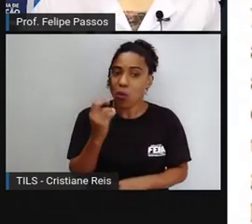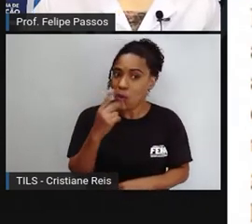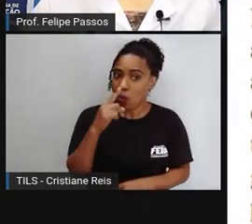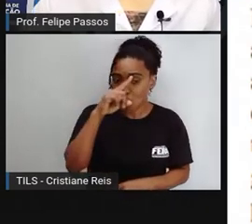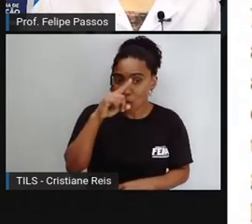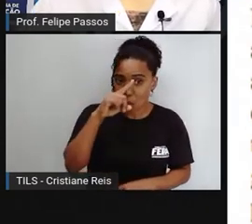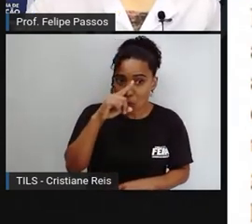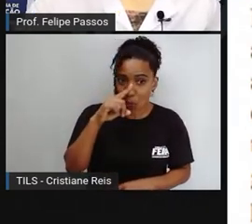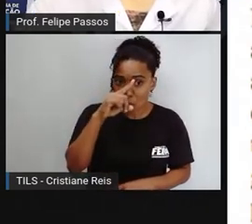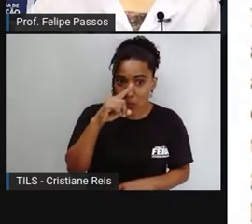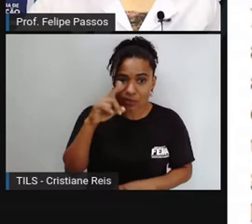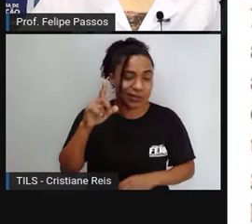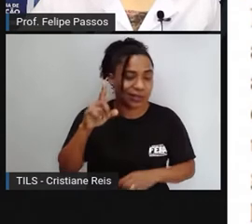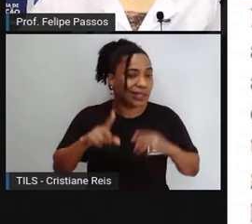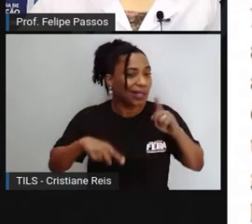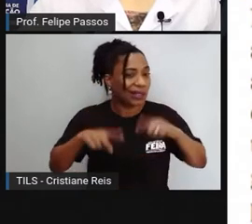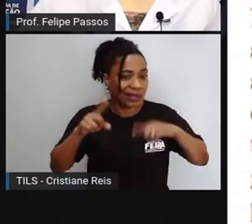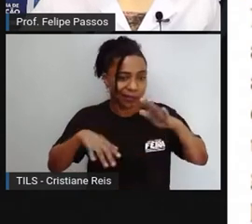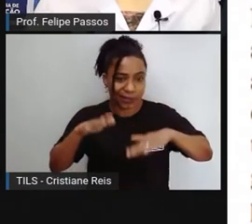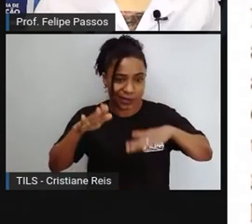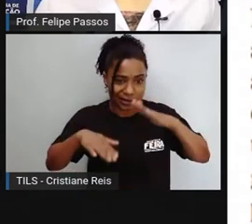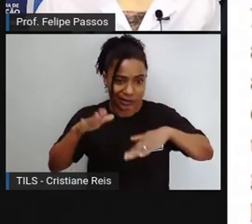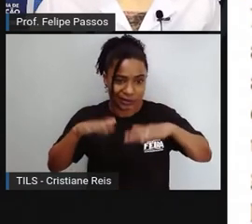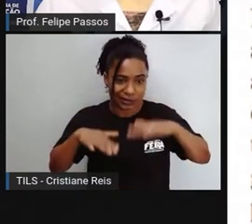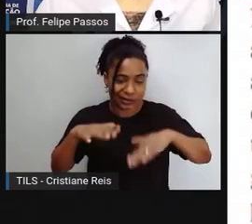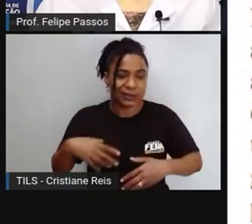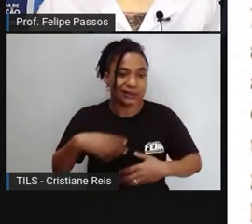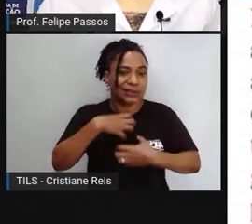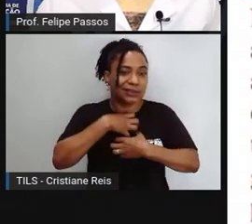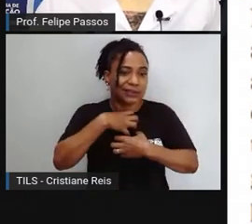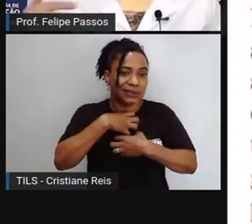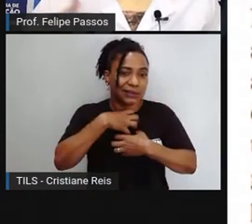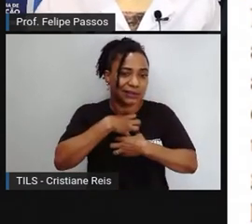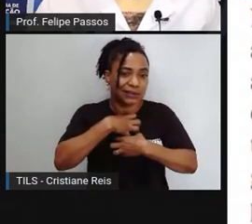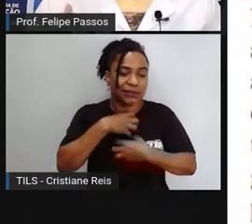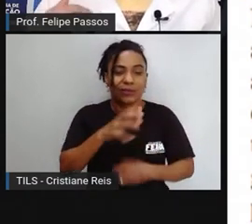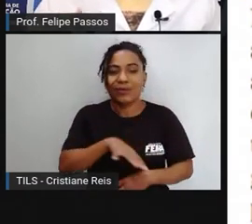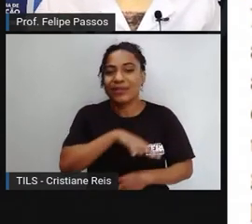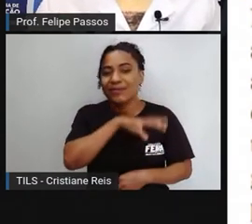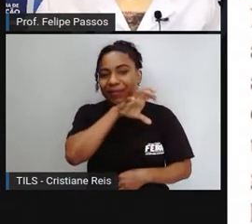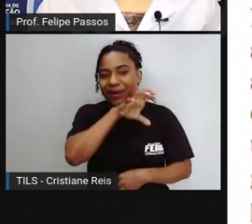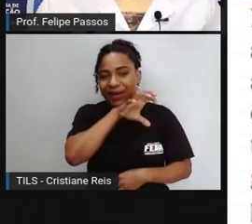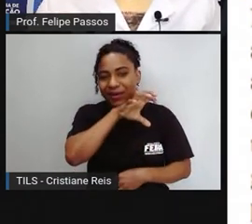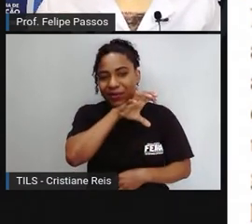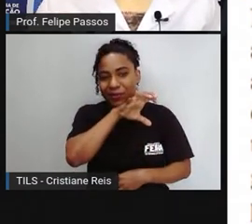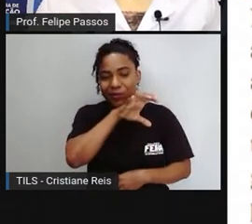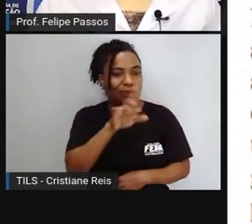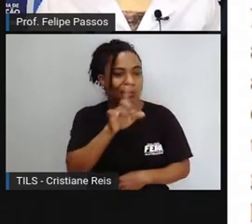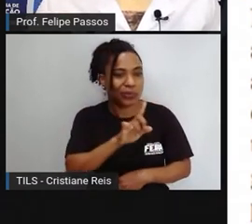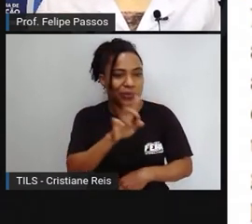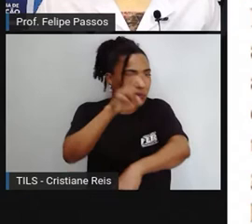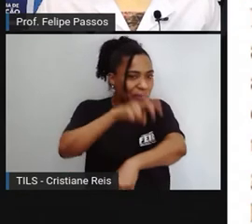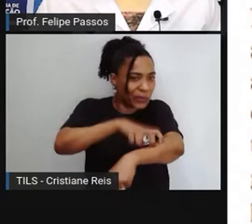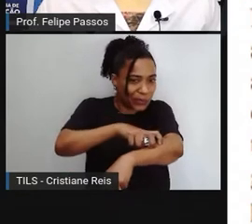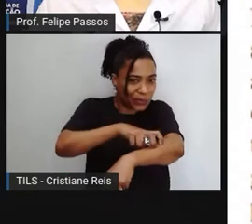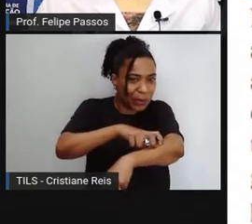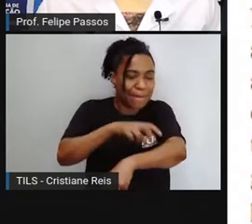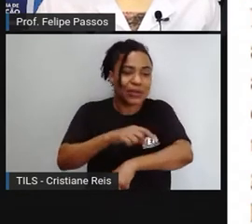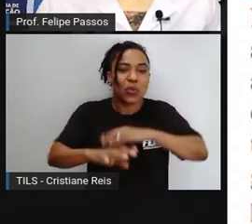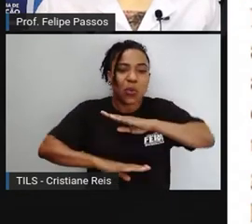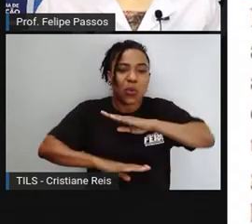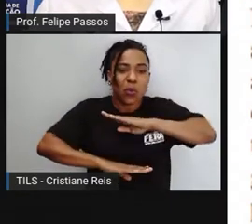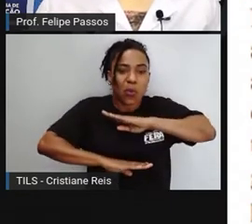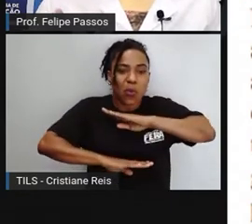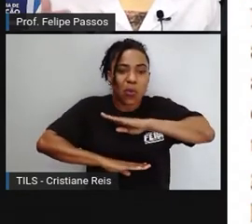não é nem o bicho, o animal que causou o acidente. É como o corpo reage. Como vocês já devem